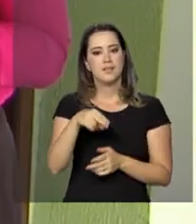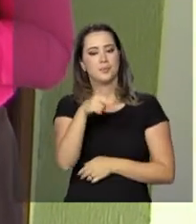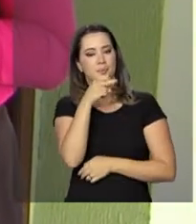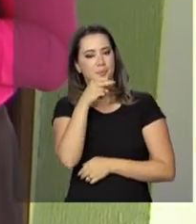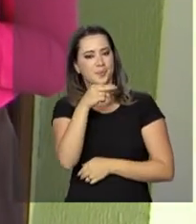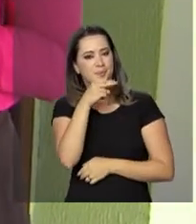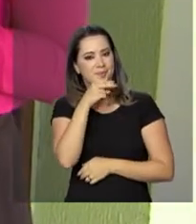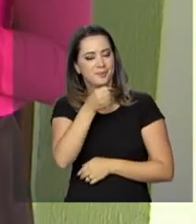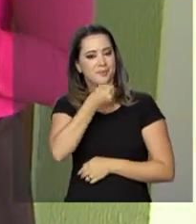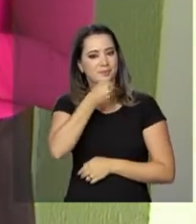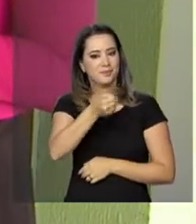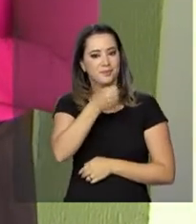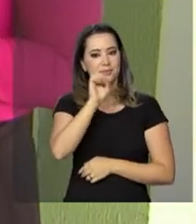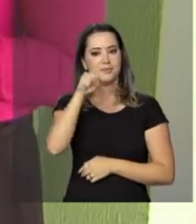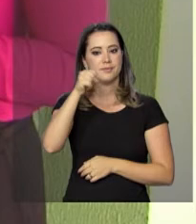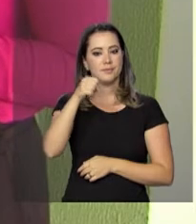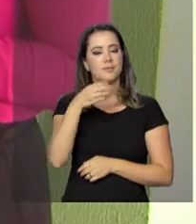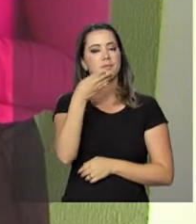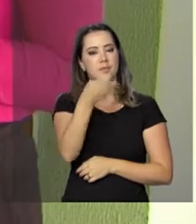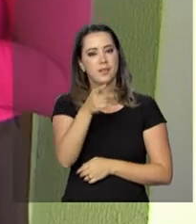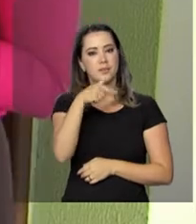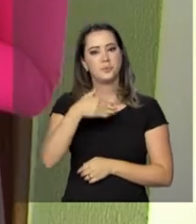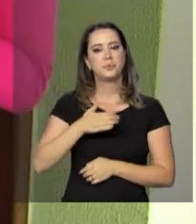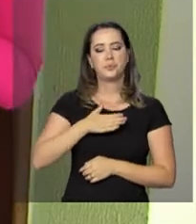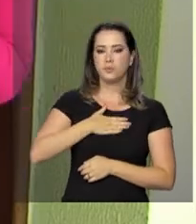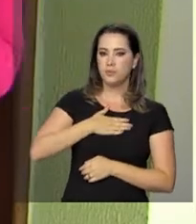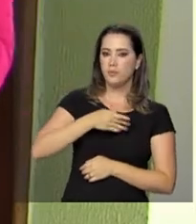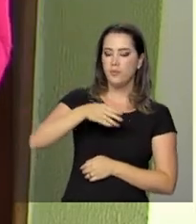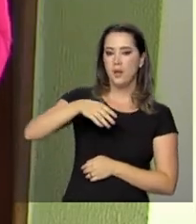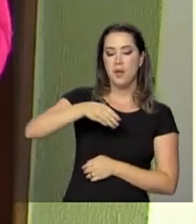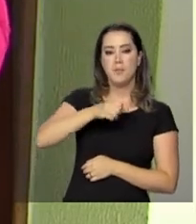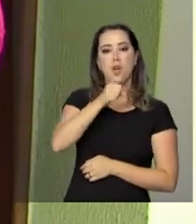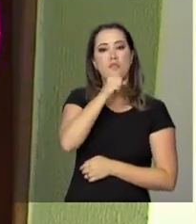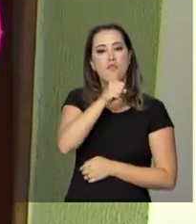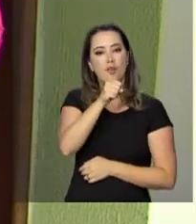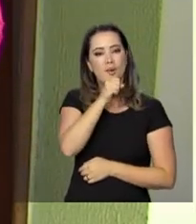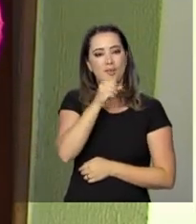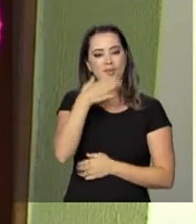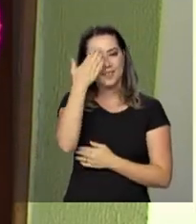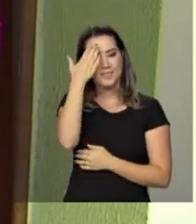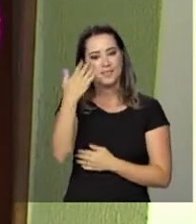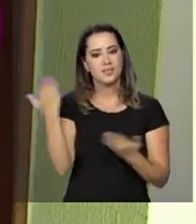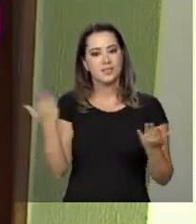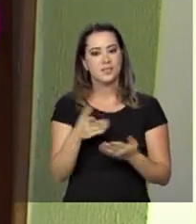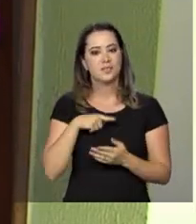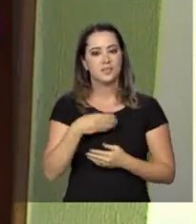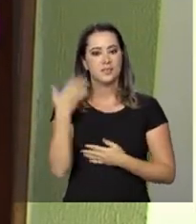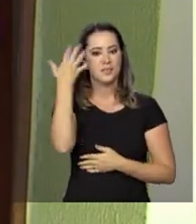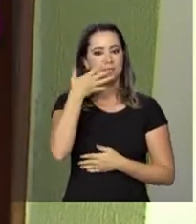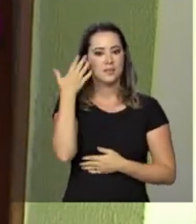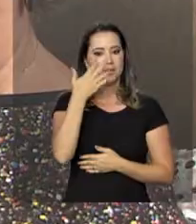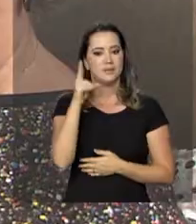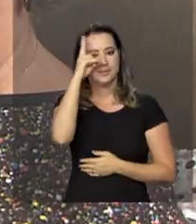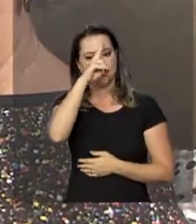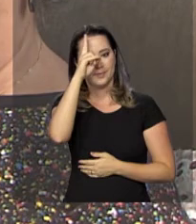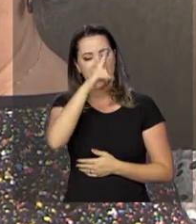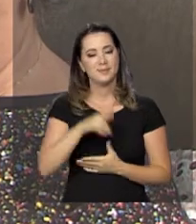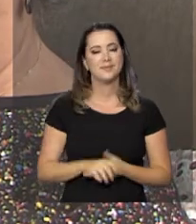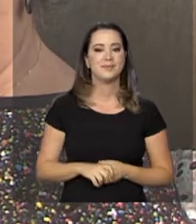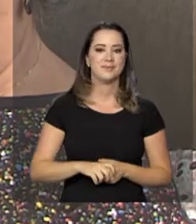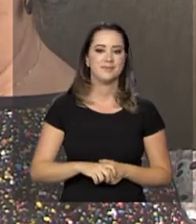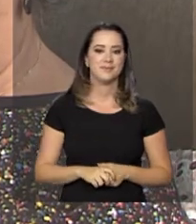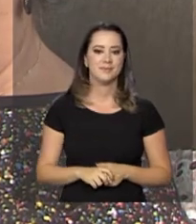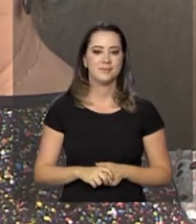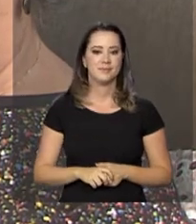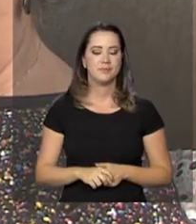jornalista. Sim, Dona Bena é minha avó. E é graças a ela que eu estou aqui hoje contando essa história. No caso de